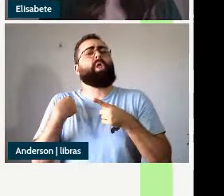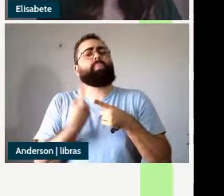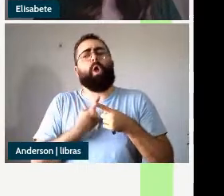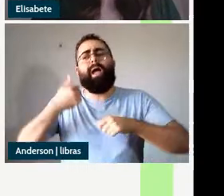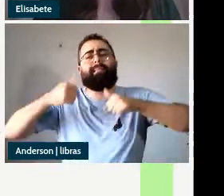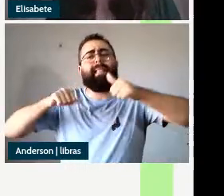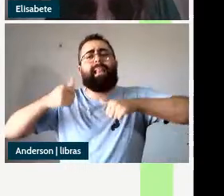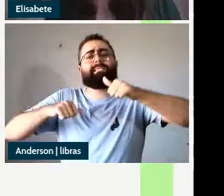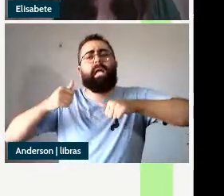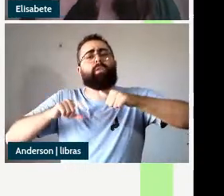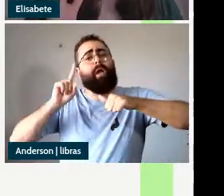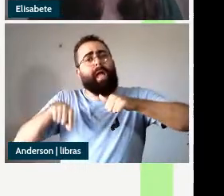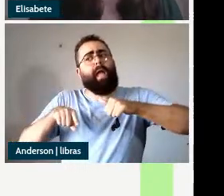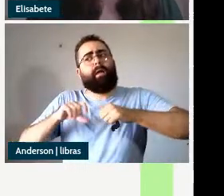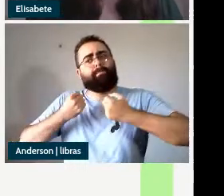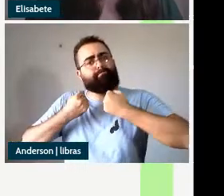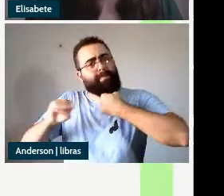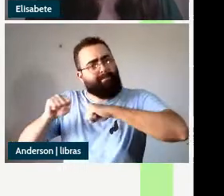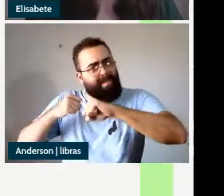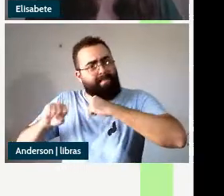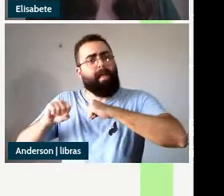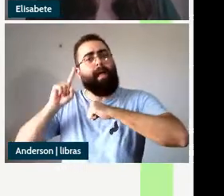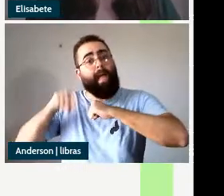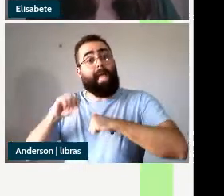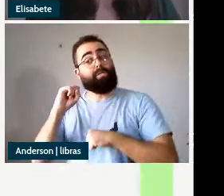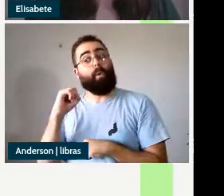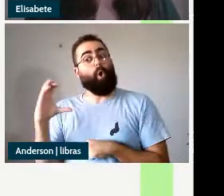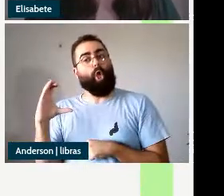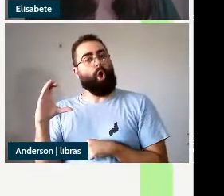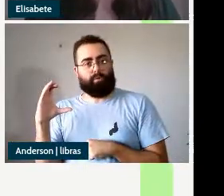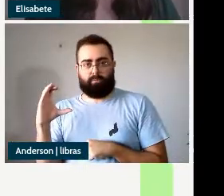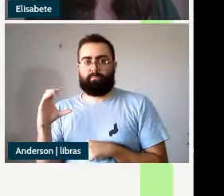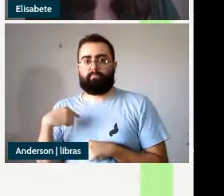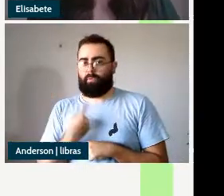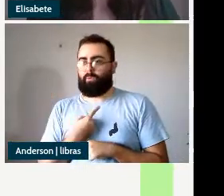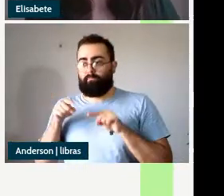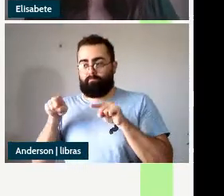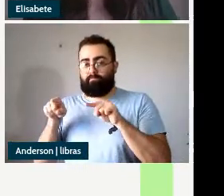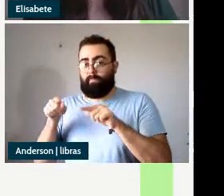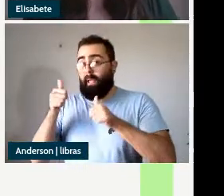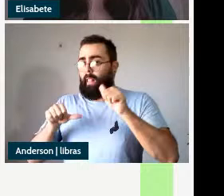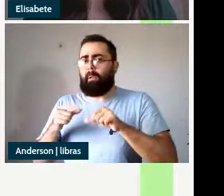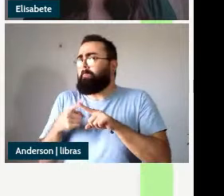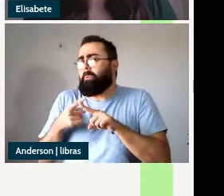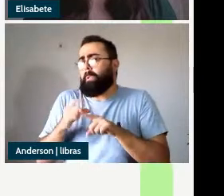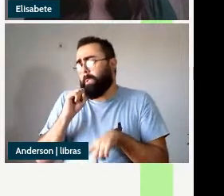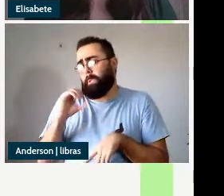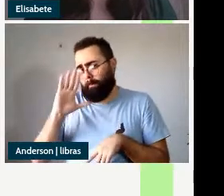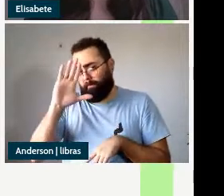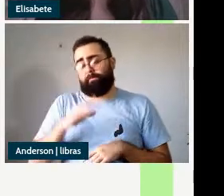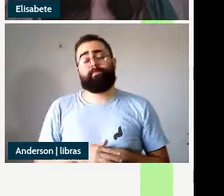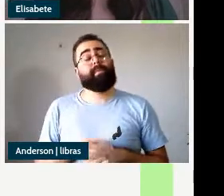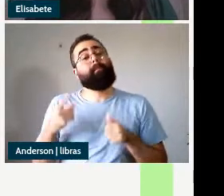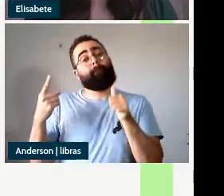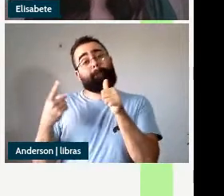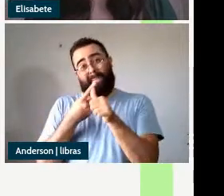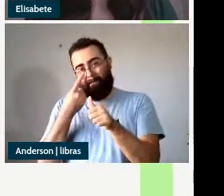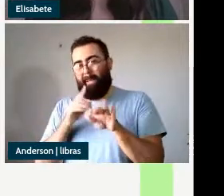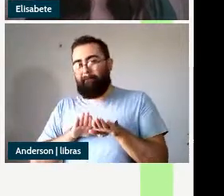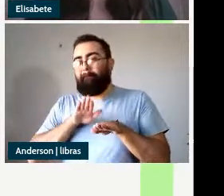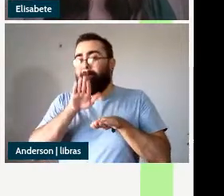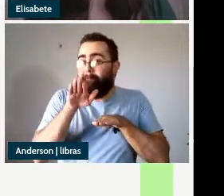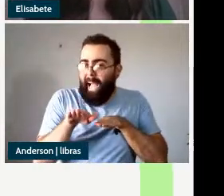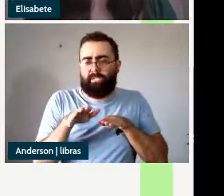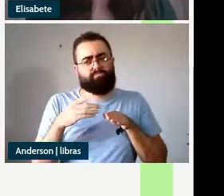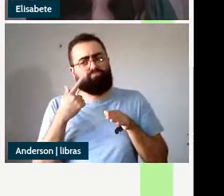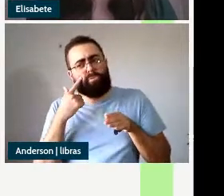que apresentamos na dissertação o primeiro passo dessa argumentação passa pela constatação